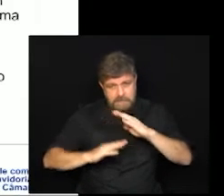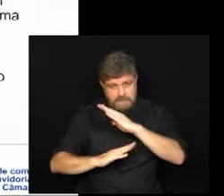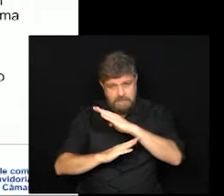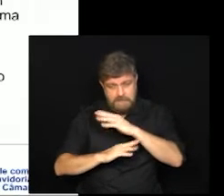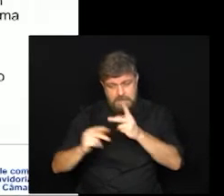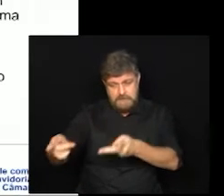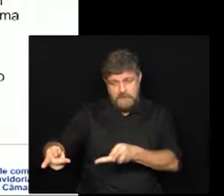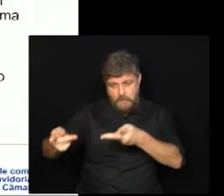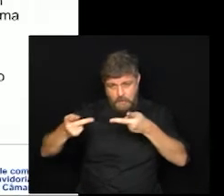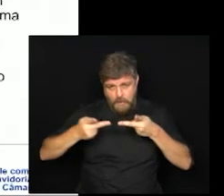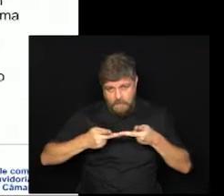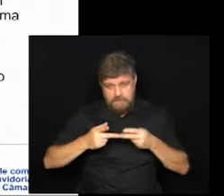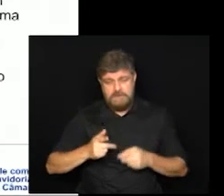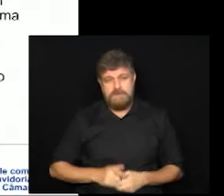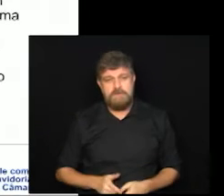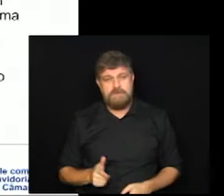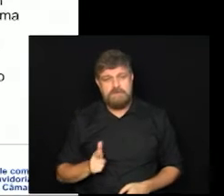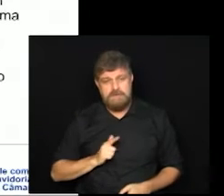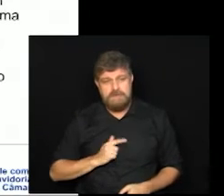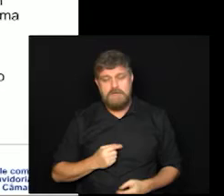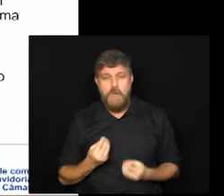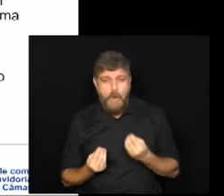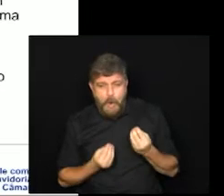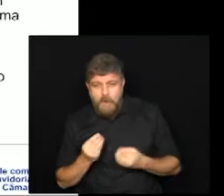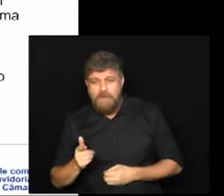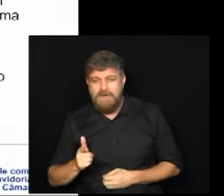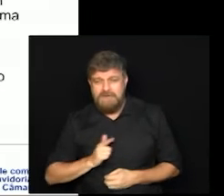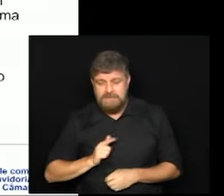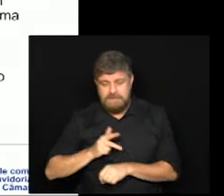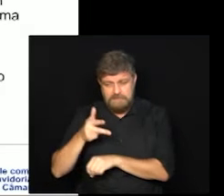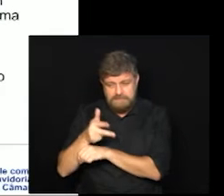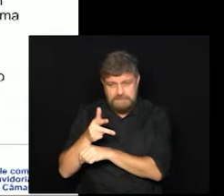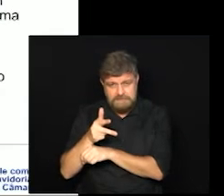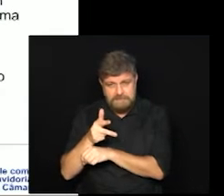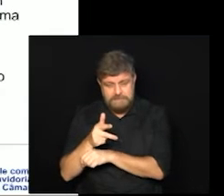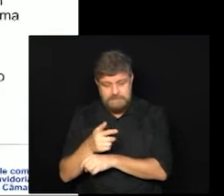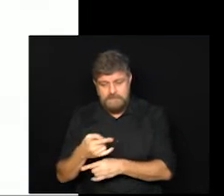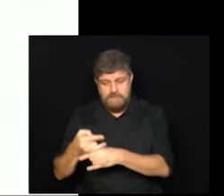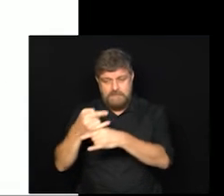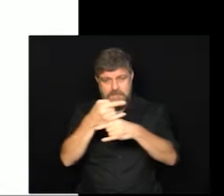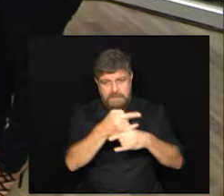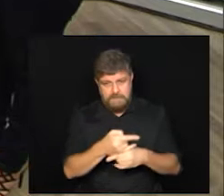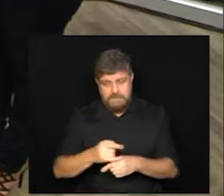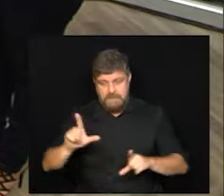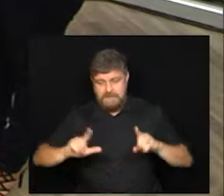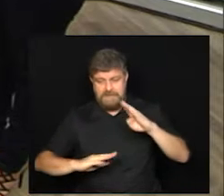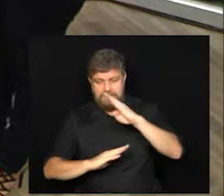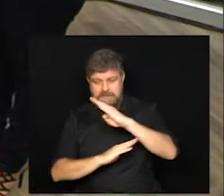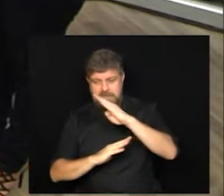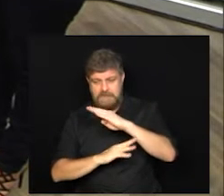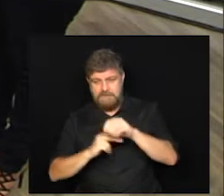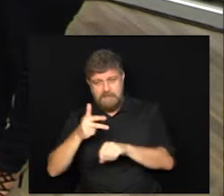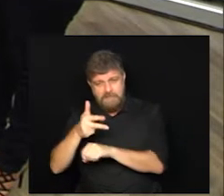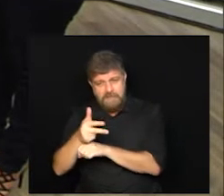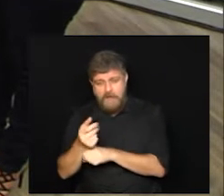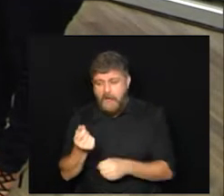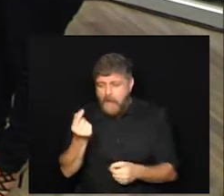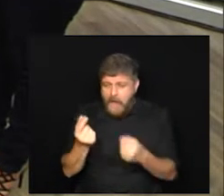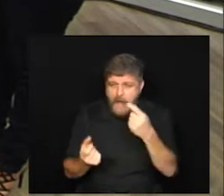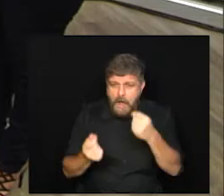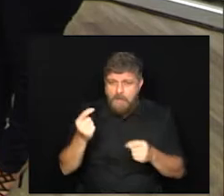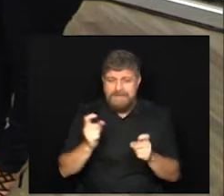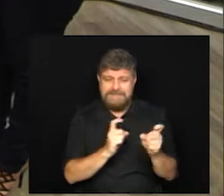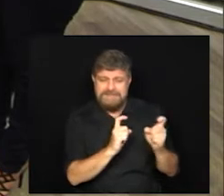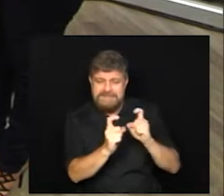está convidado a participar através dessa virtual da transmissão da TV Câmara Campinas algumas dessas